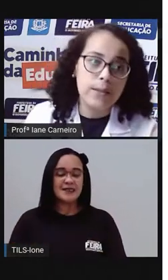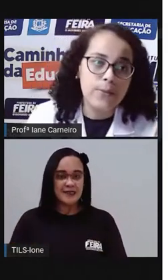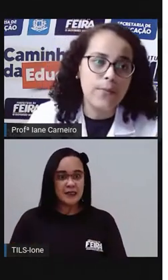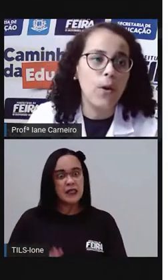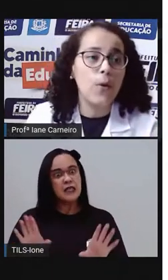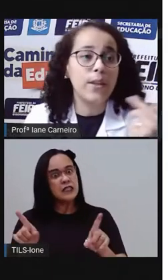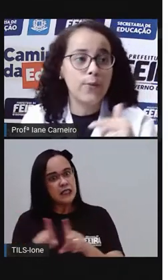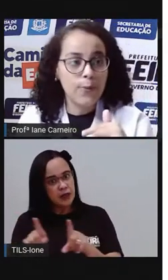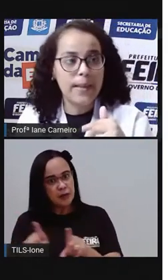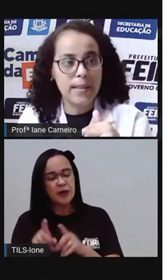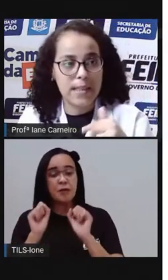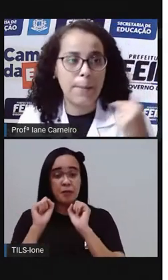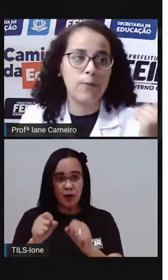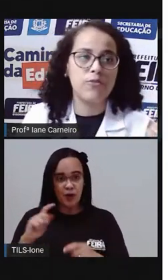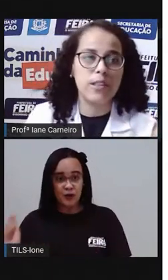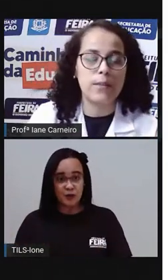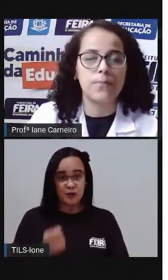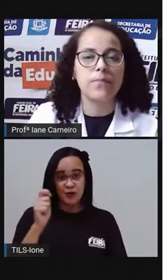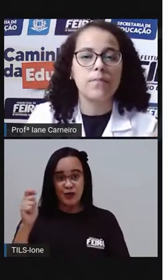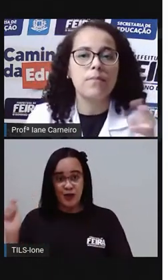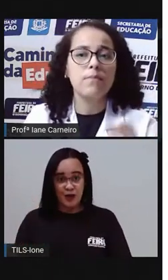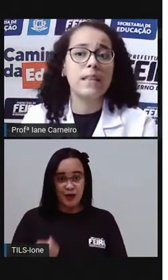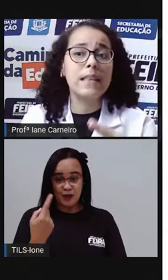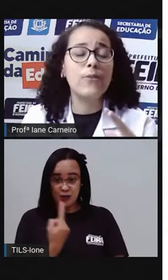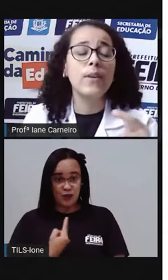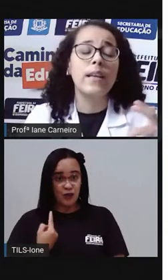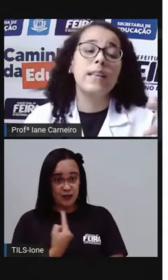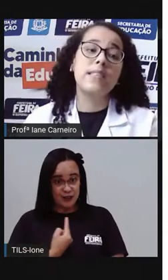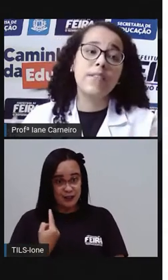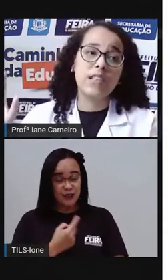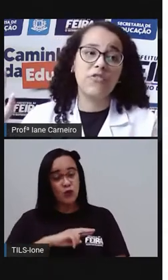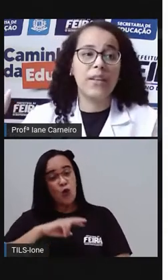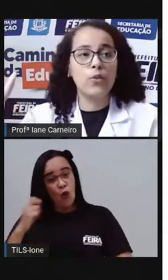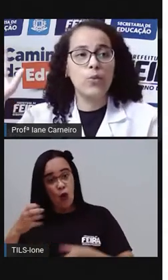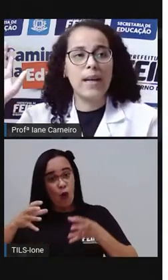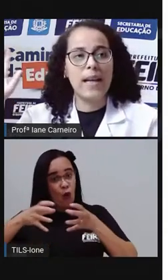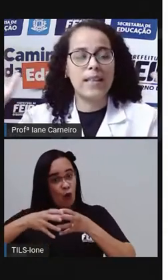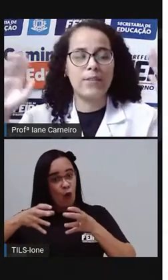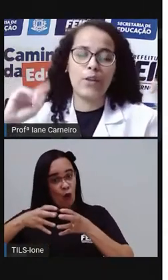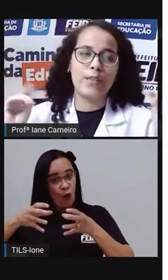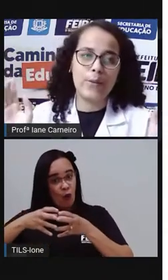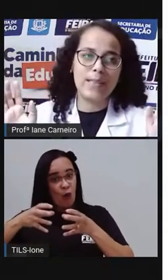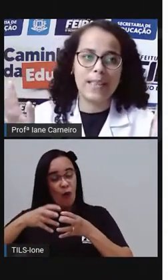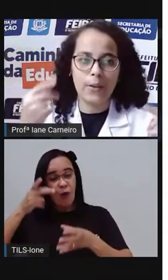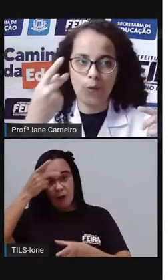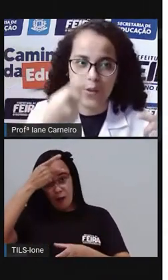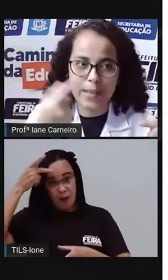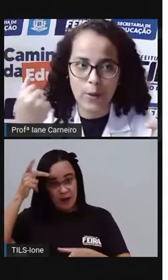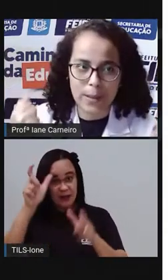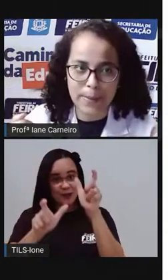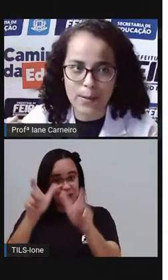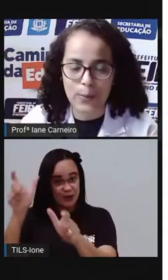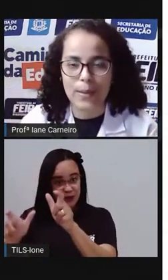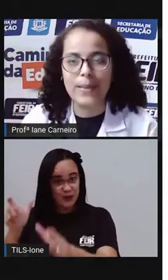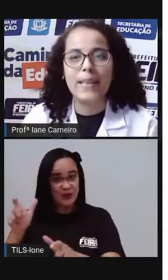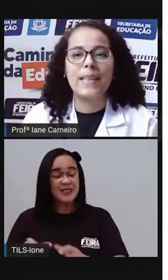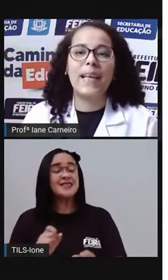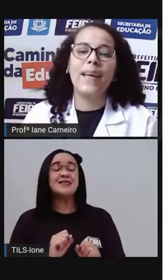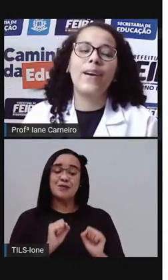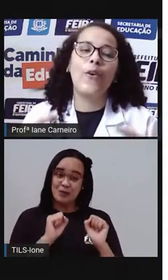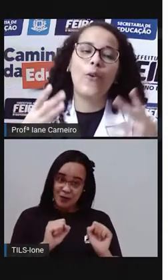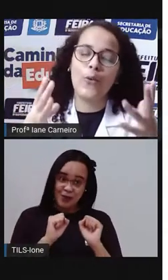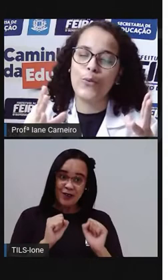sozinho ou em turma, vocês sabiam disso? Então, se você tiver duas, sozinho assim, com você e outra pessoa,